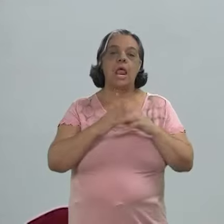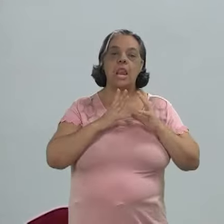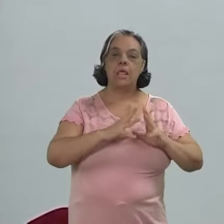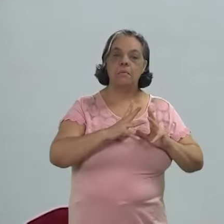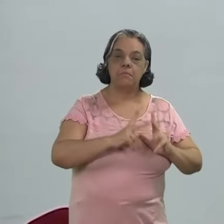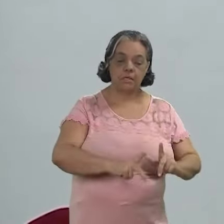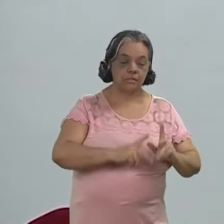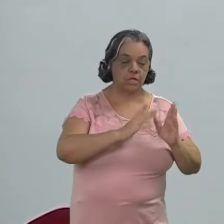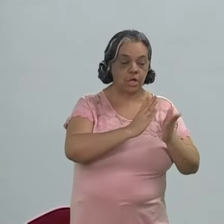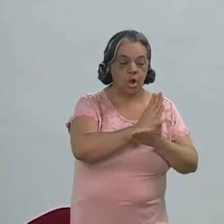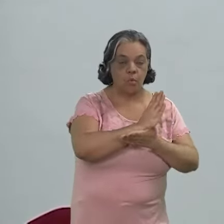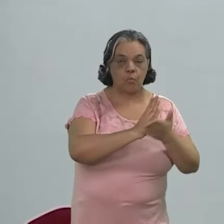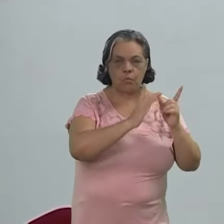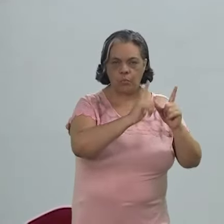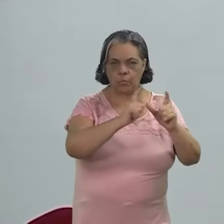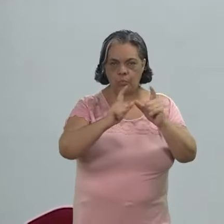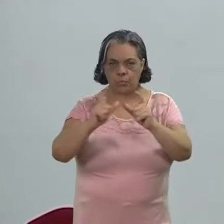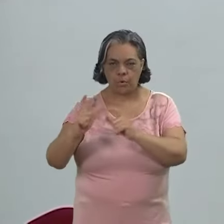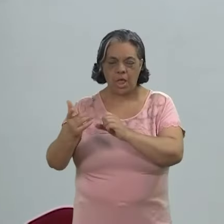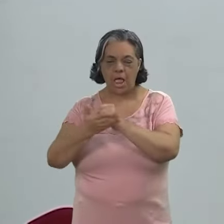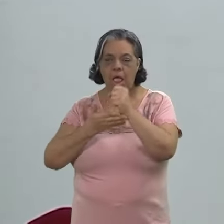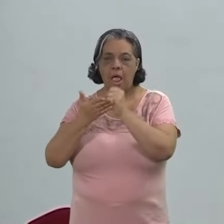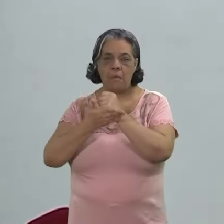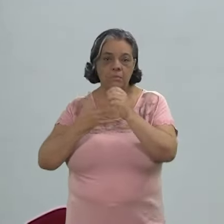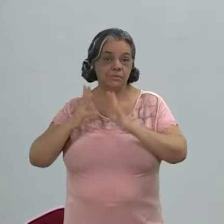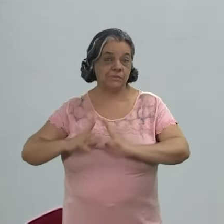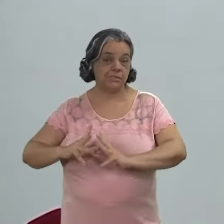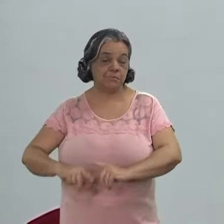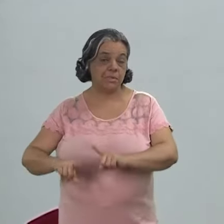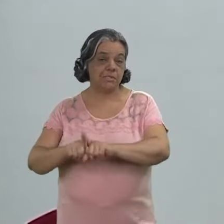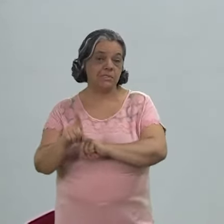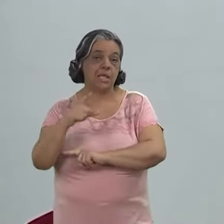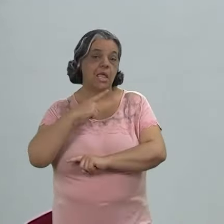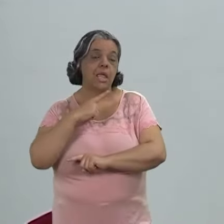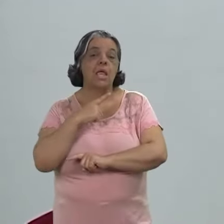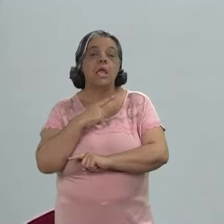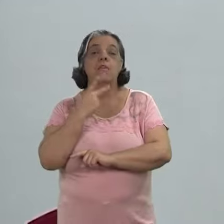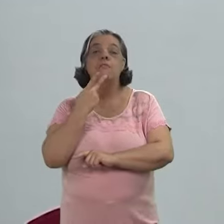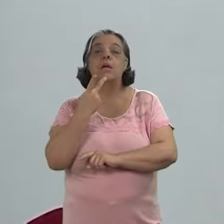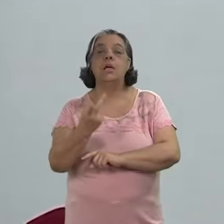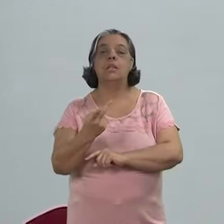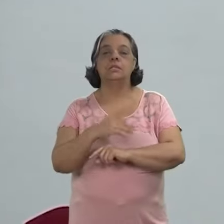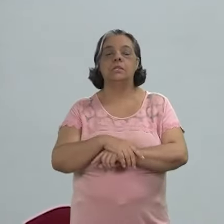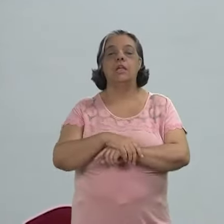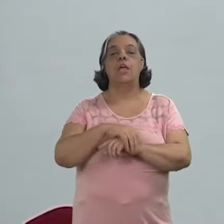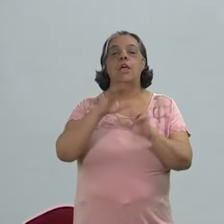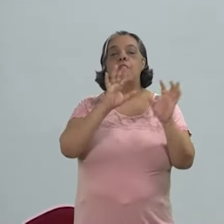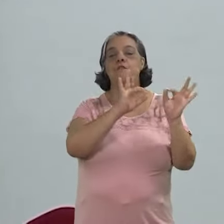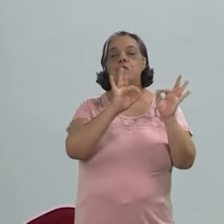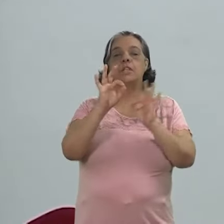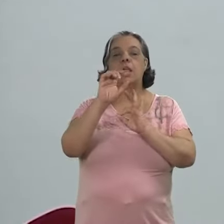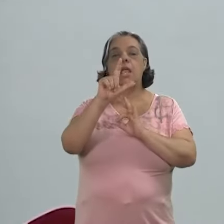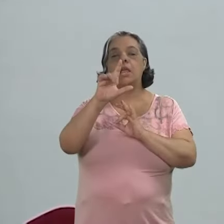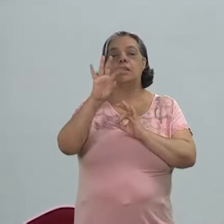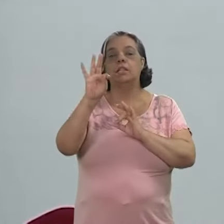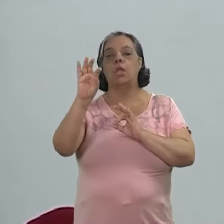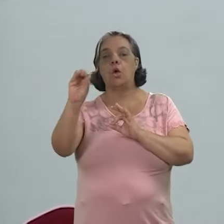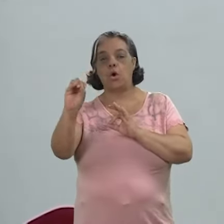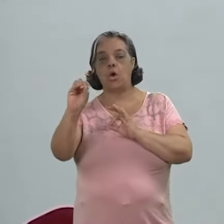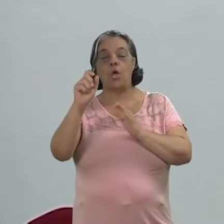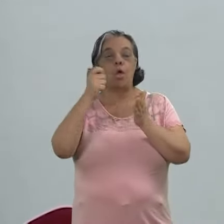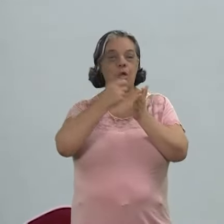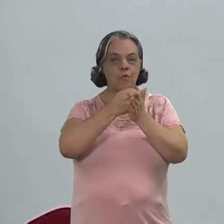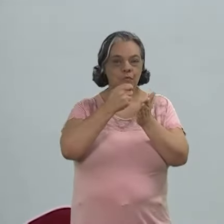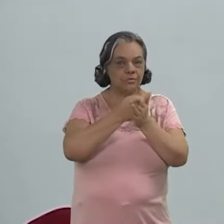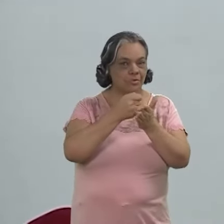suportes distintos. A base desses backups é o que a gente chama de fita LTO. Eu vou ser